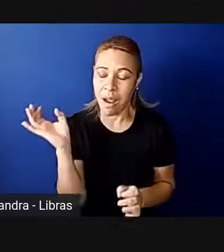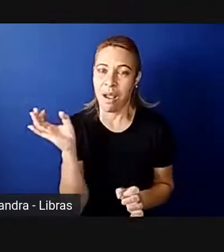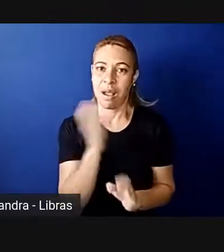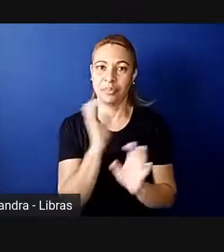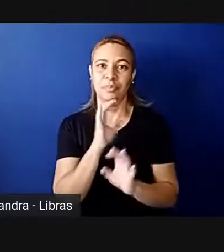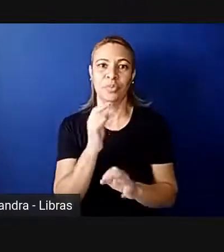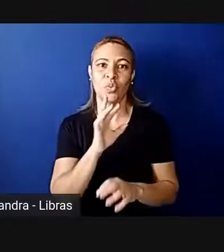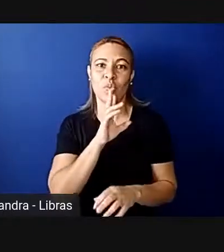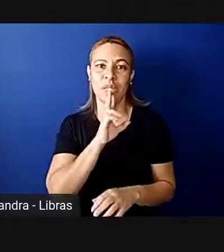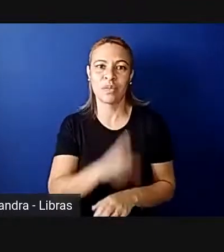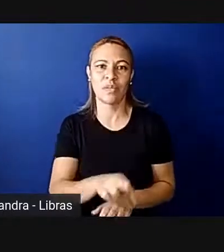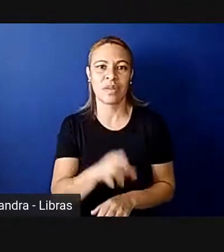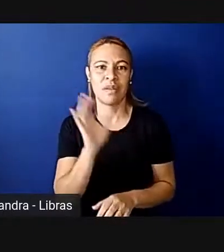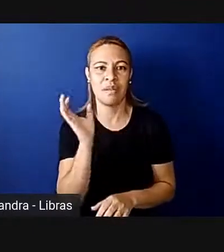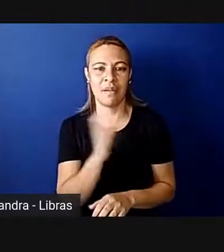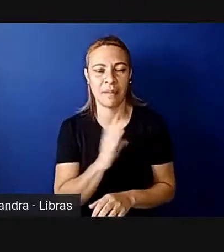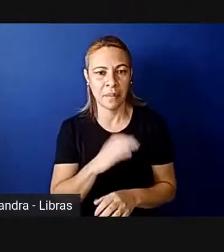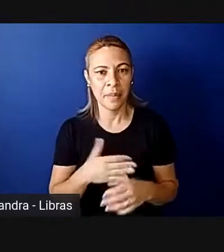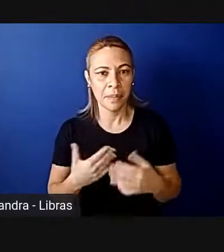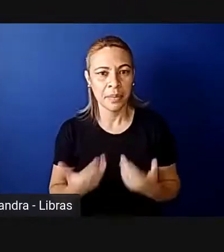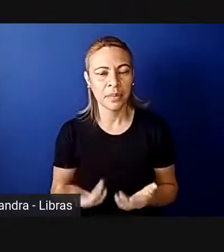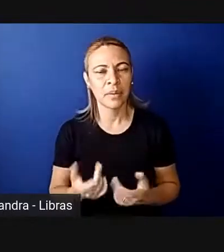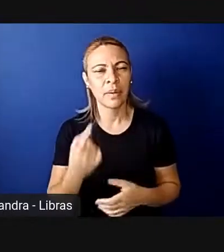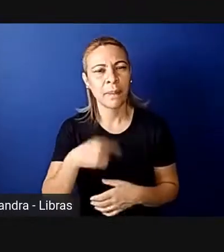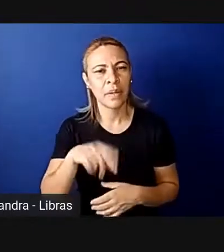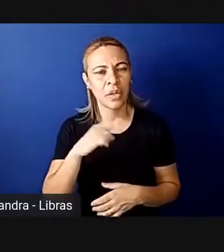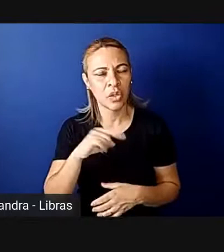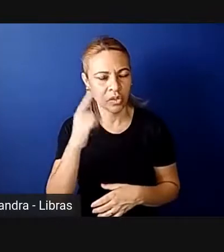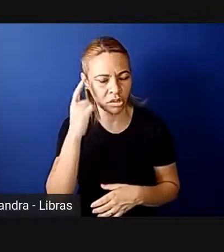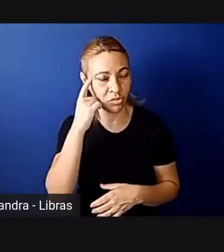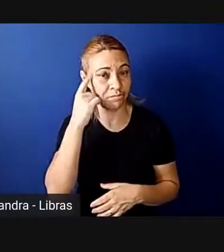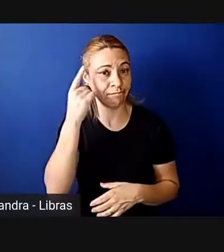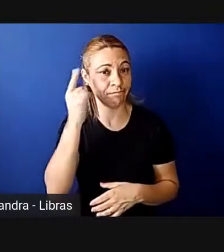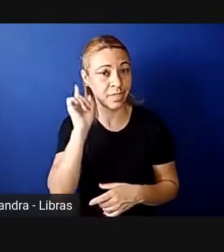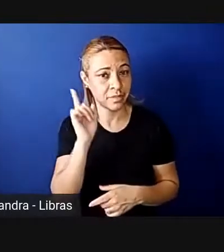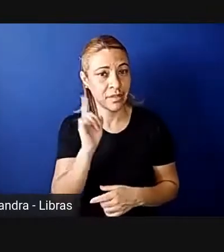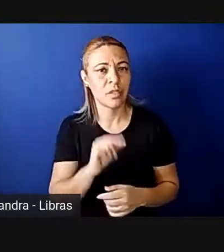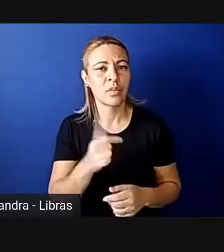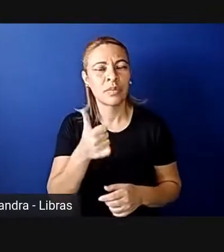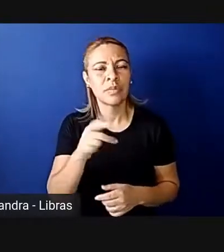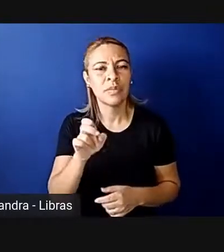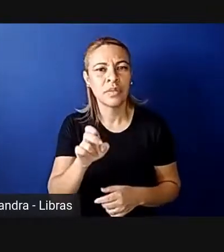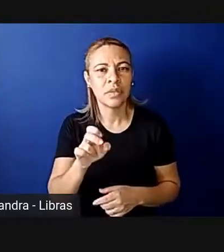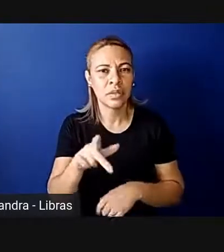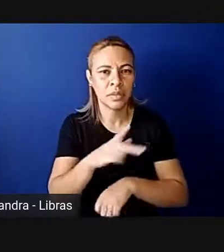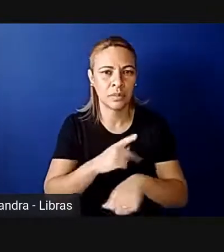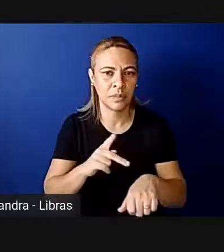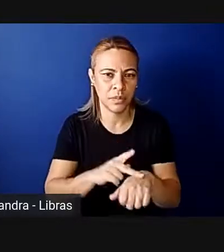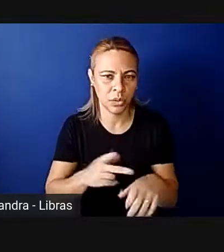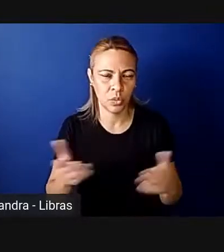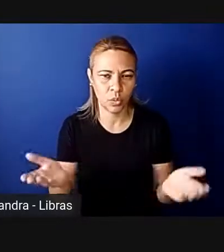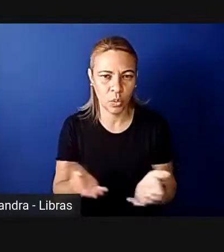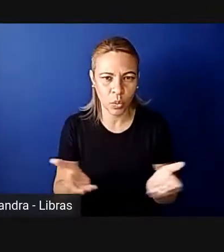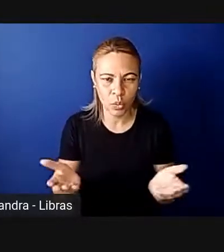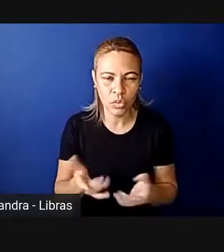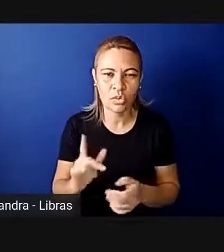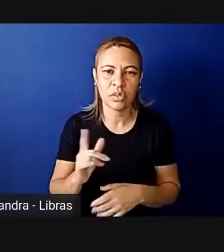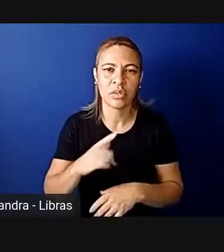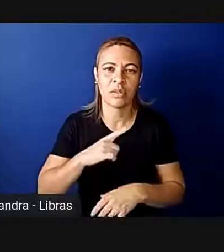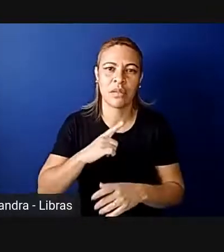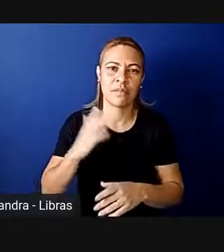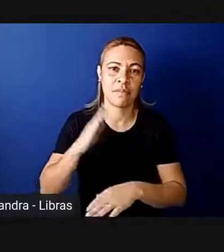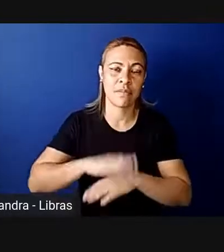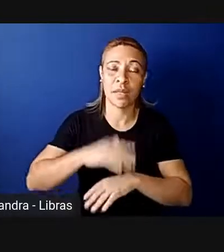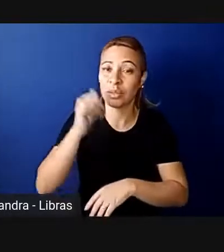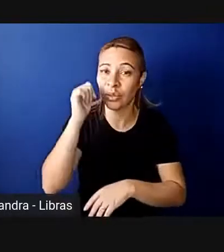é rápido. E aí para a gente ter uma ideia, nesses 15 países hoje que possuem mais mulheres em seus